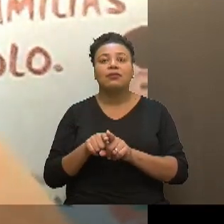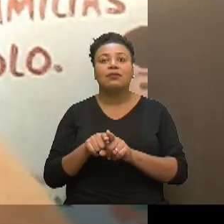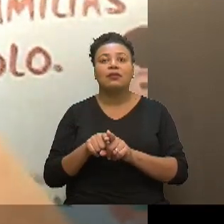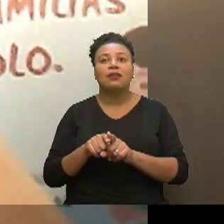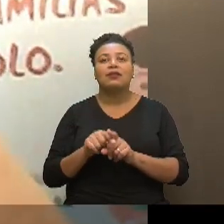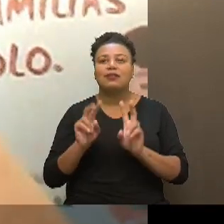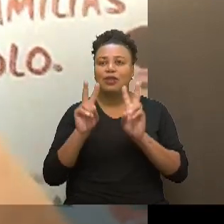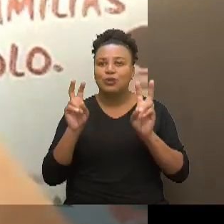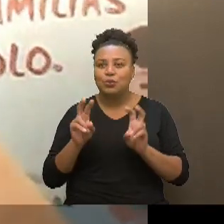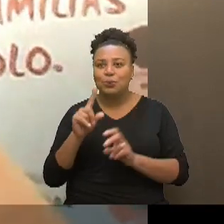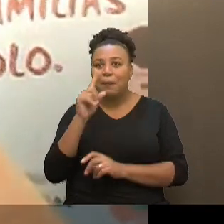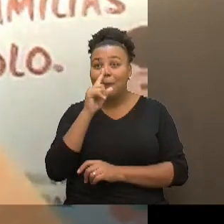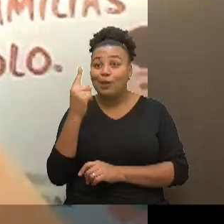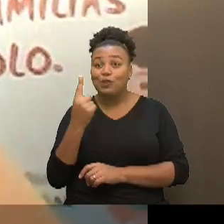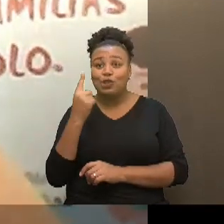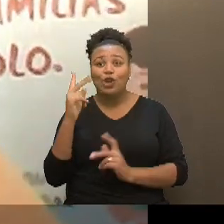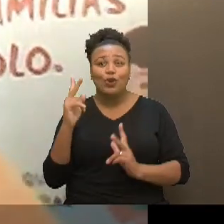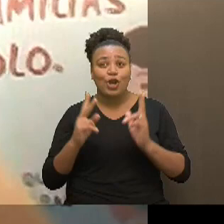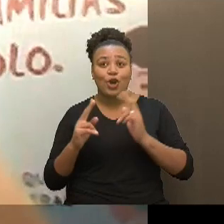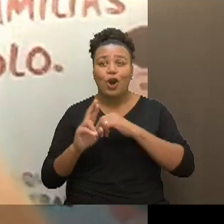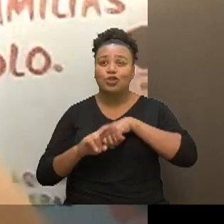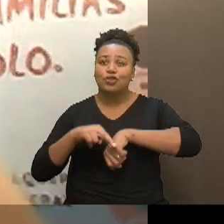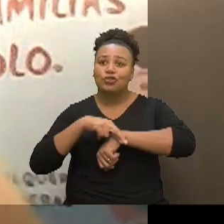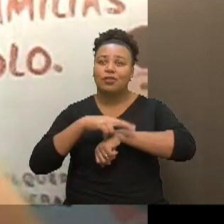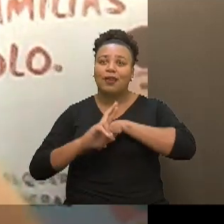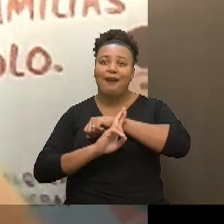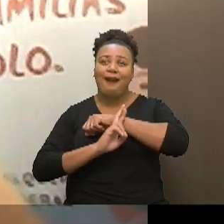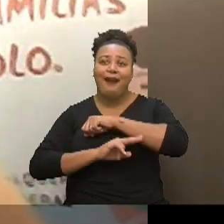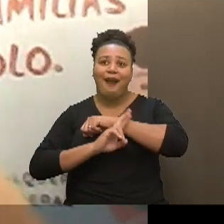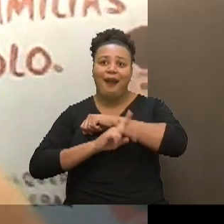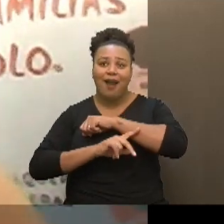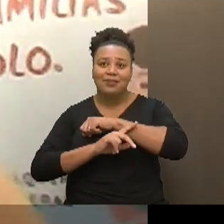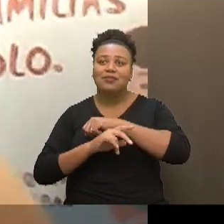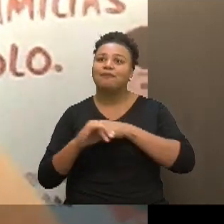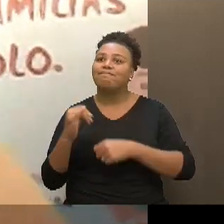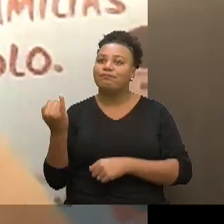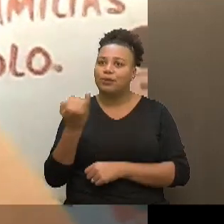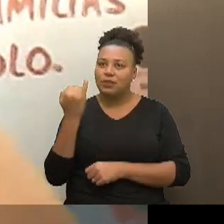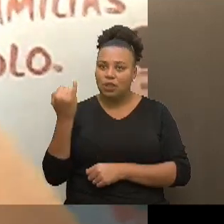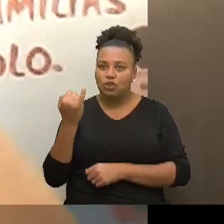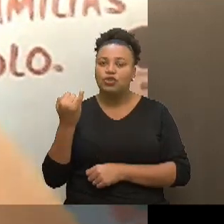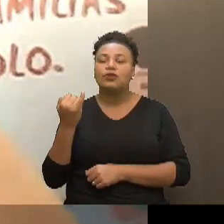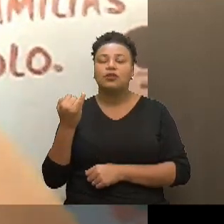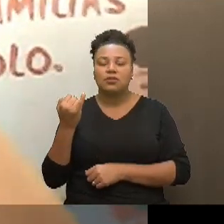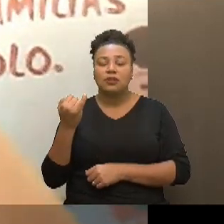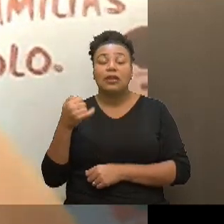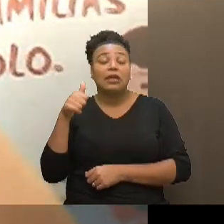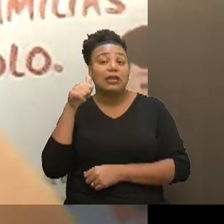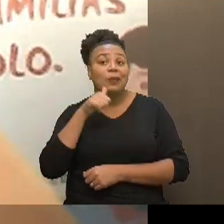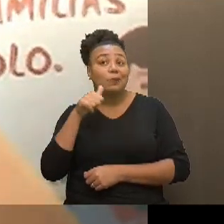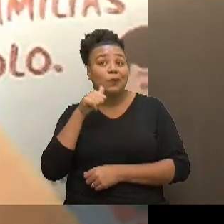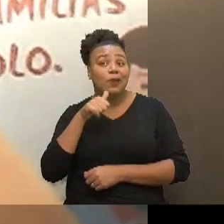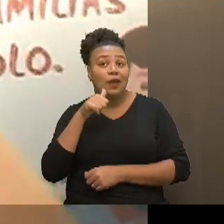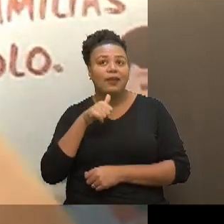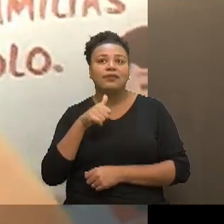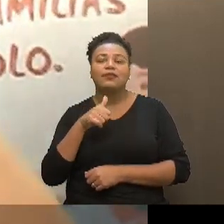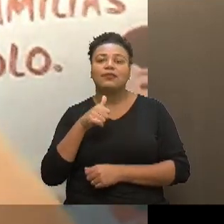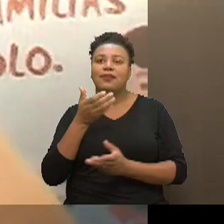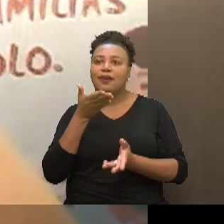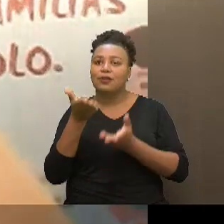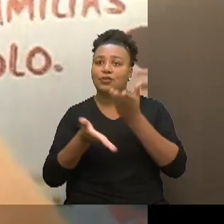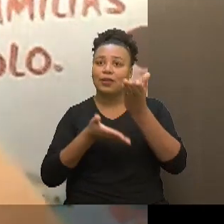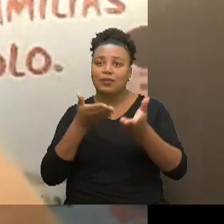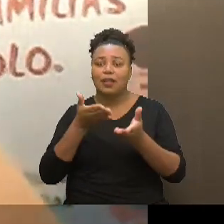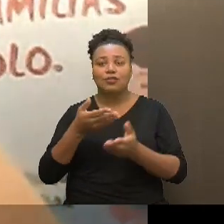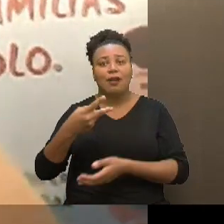questão das mães solos um recorte de raça bem importante né que as mulheres que a gente atende aqui